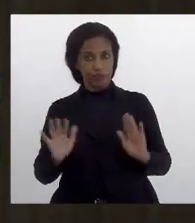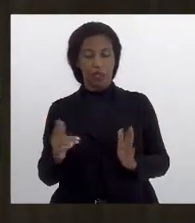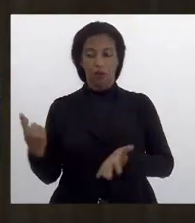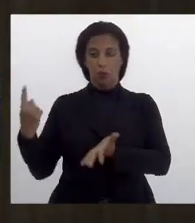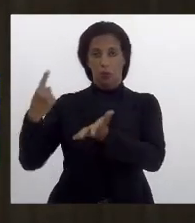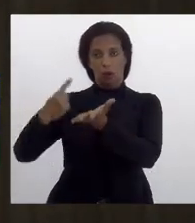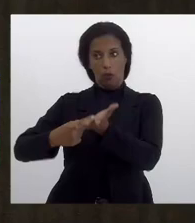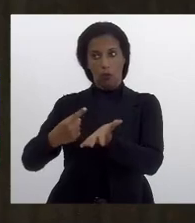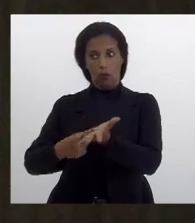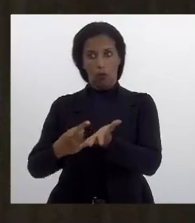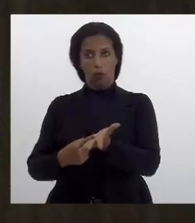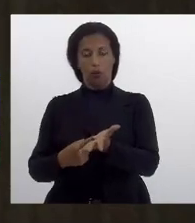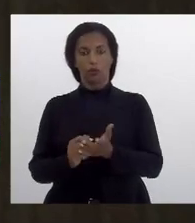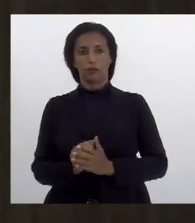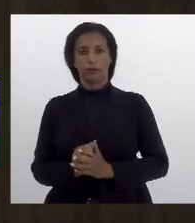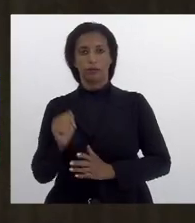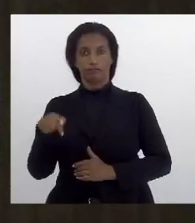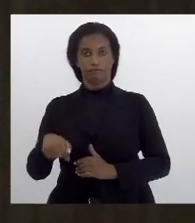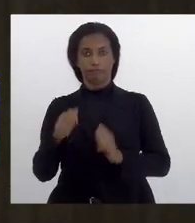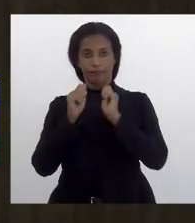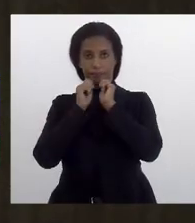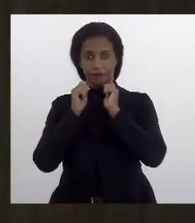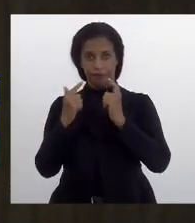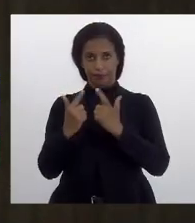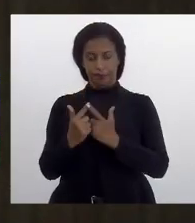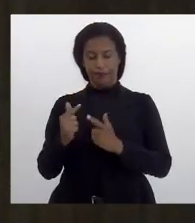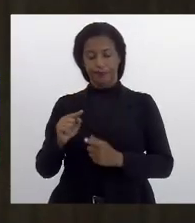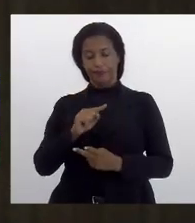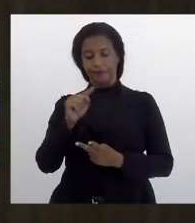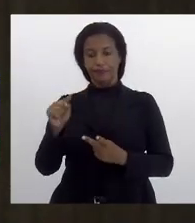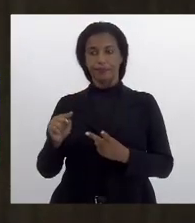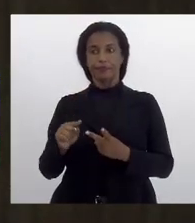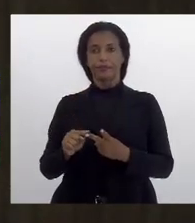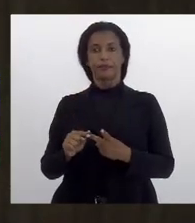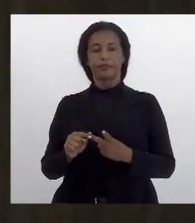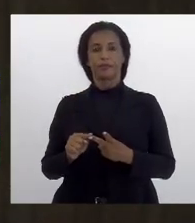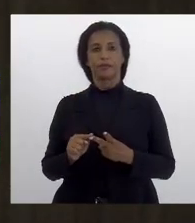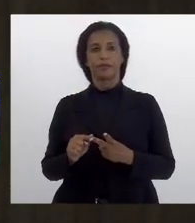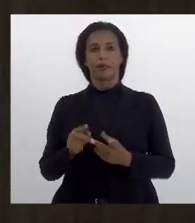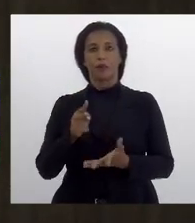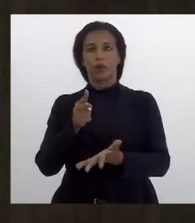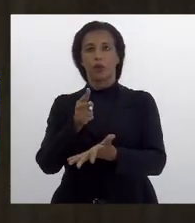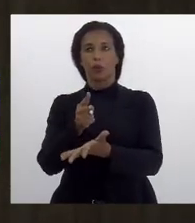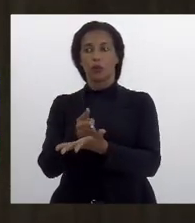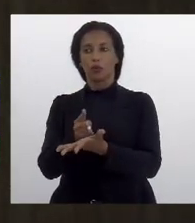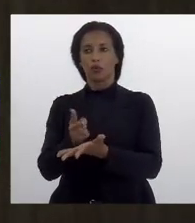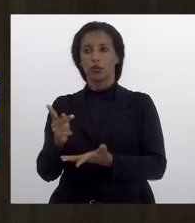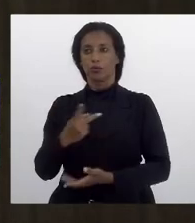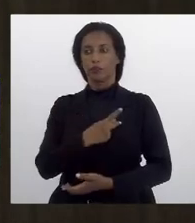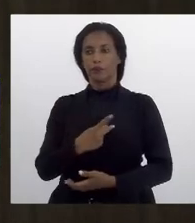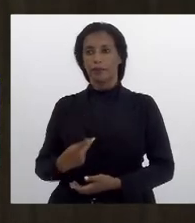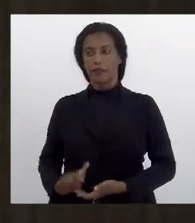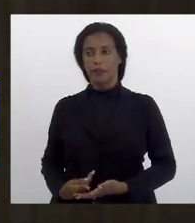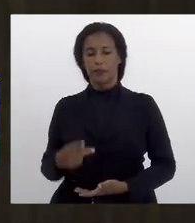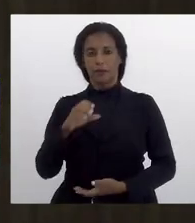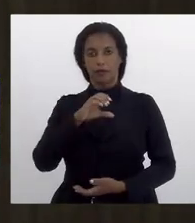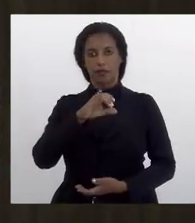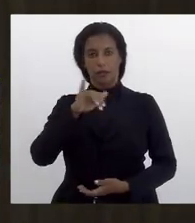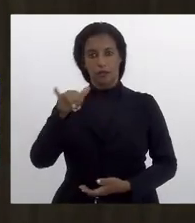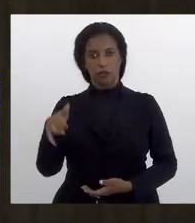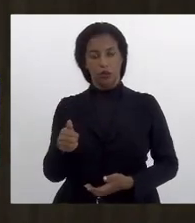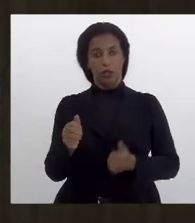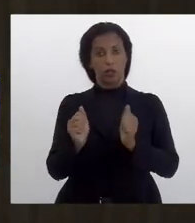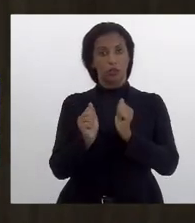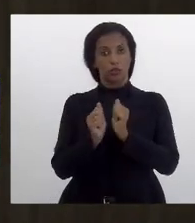acordo na casa a outra questão é que continua sendo a presidência da CCJ junto com a